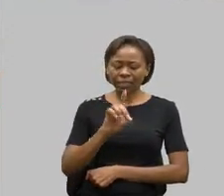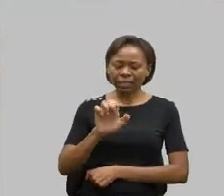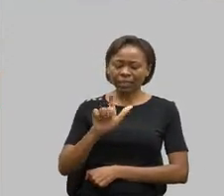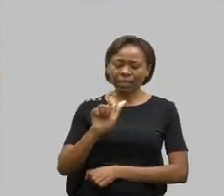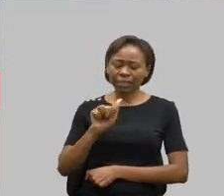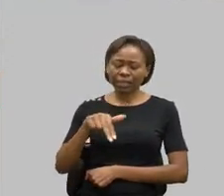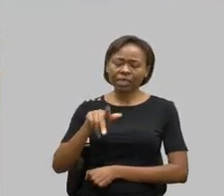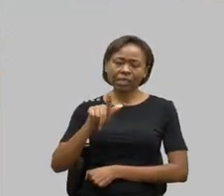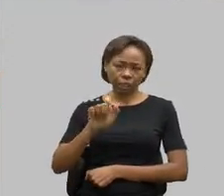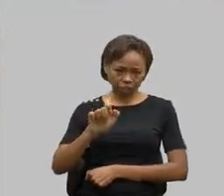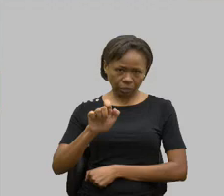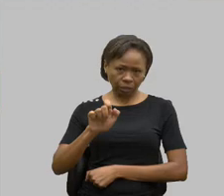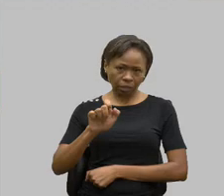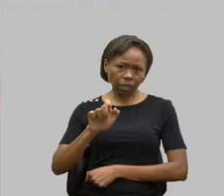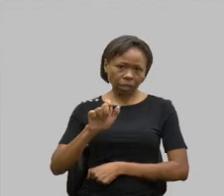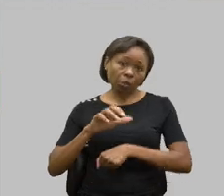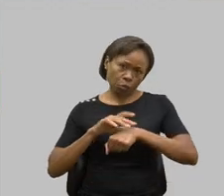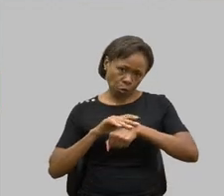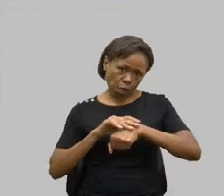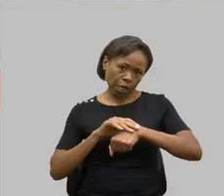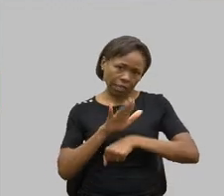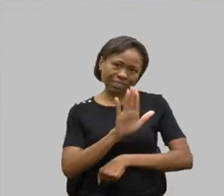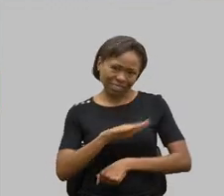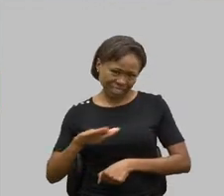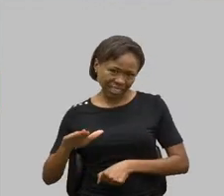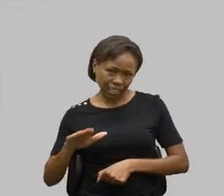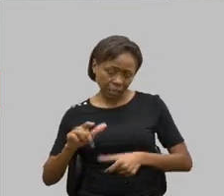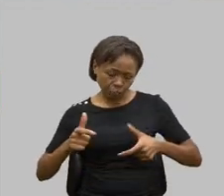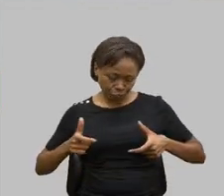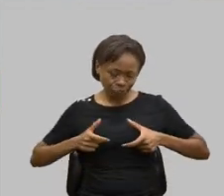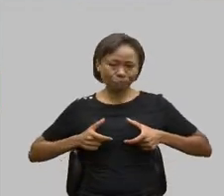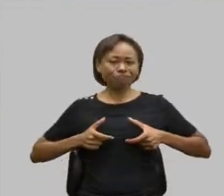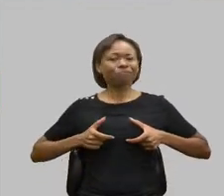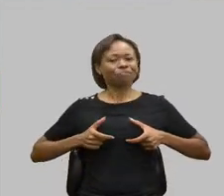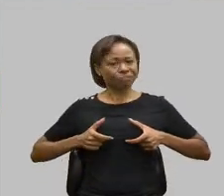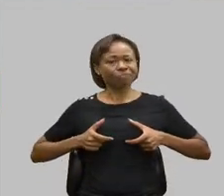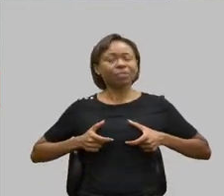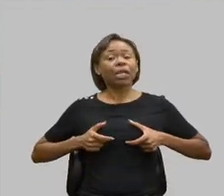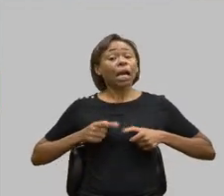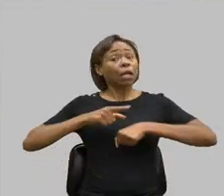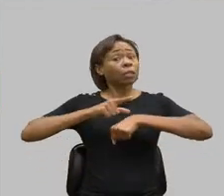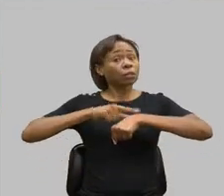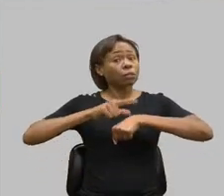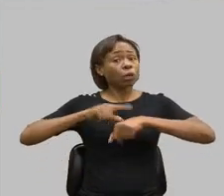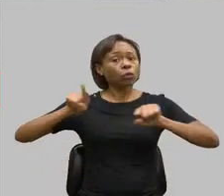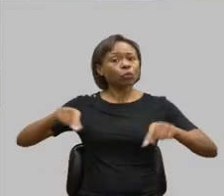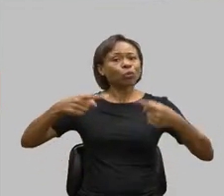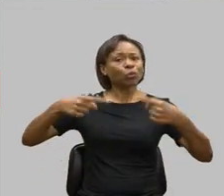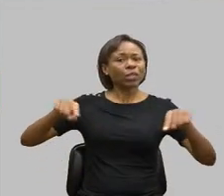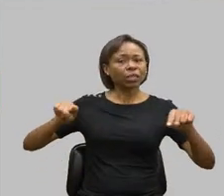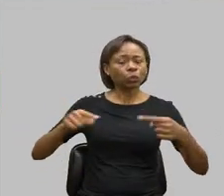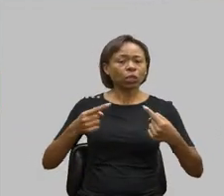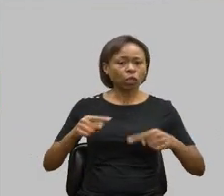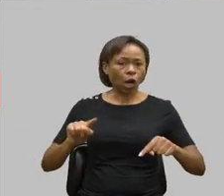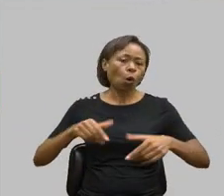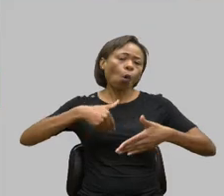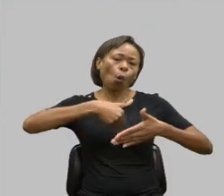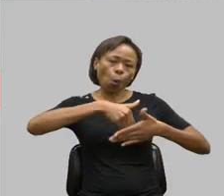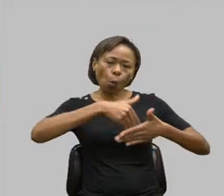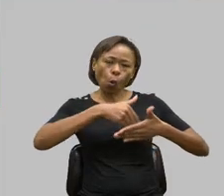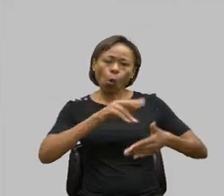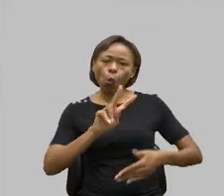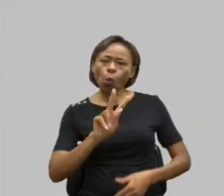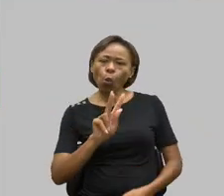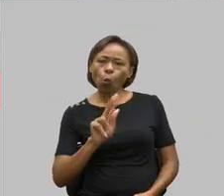E, durante a execução do hino nacional, o Hulk, com a criança no